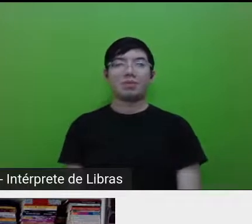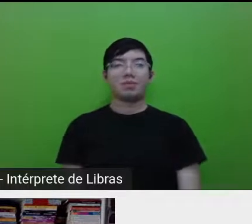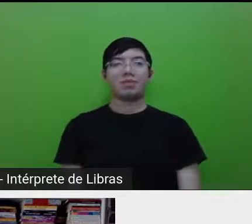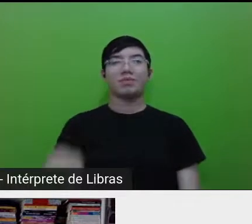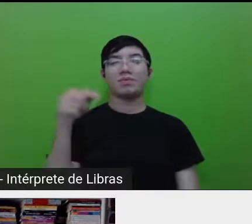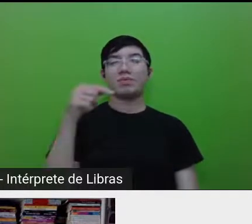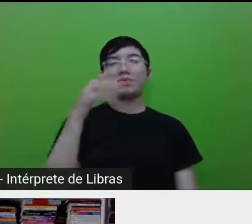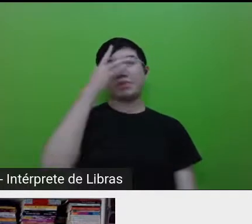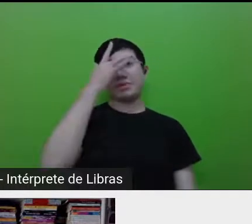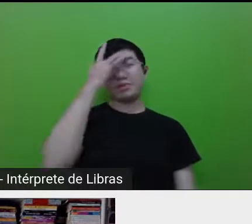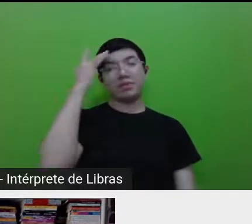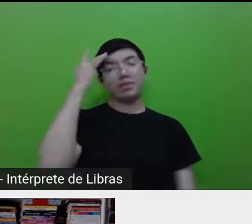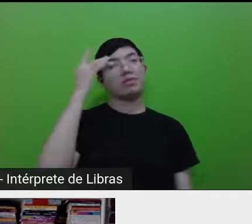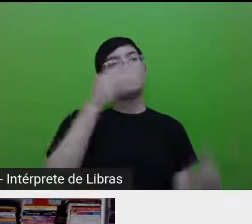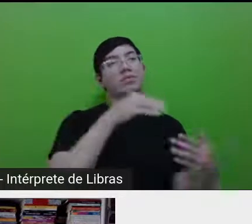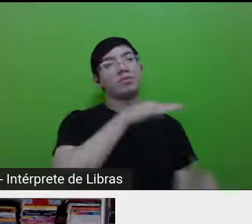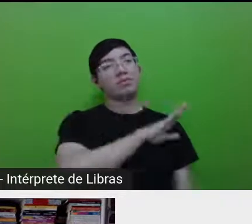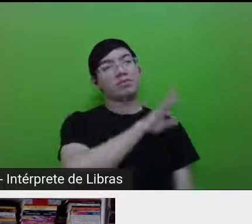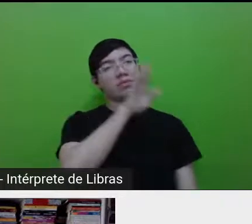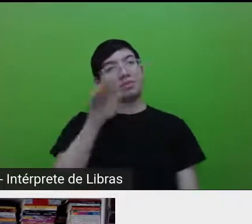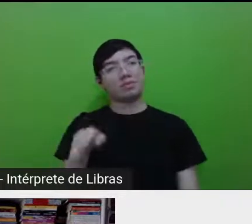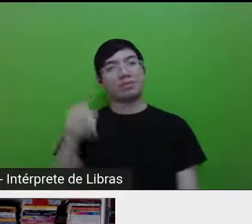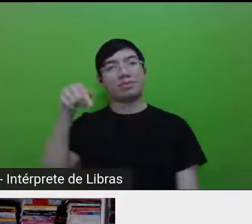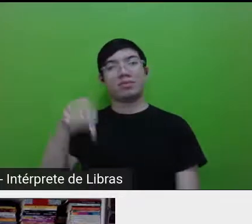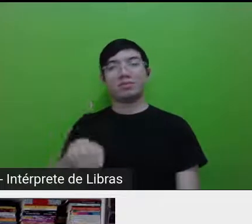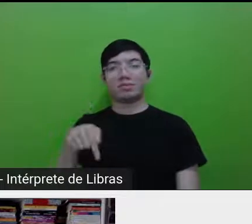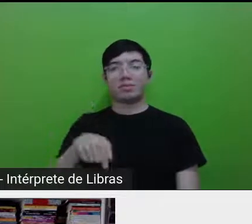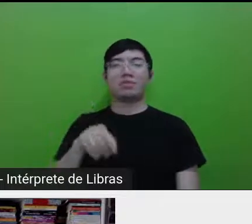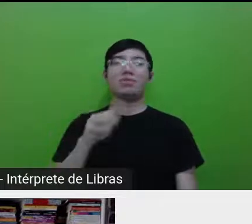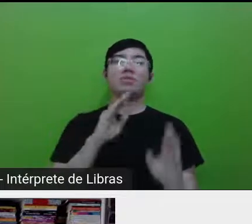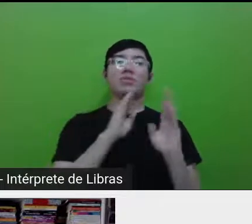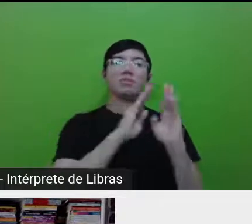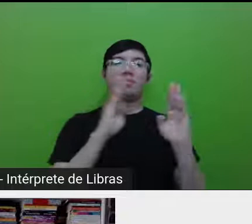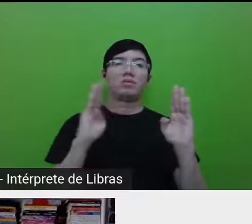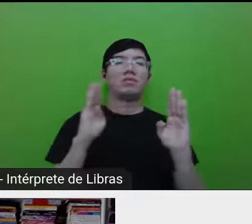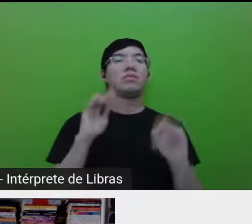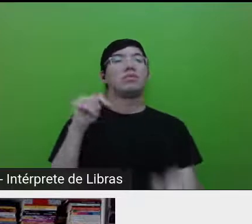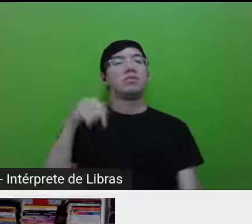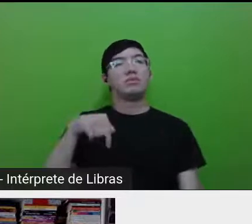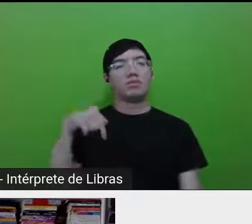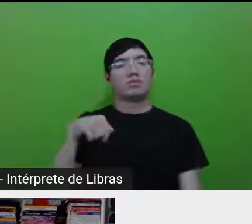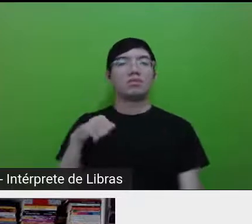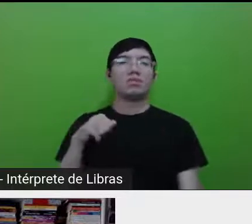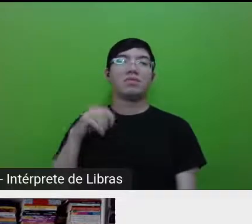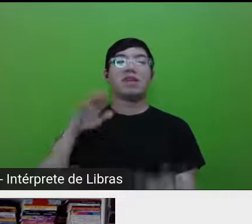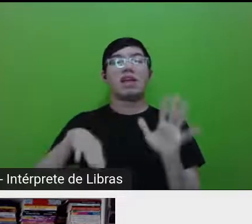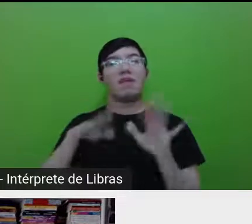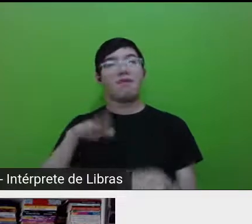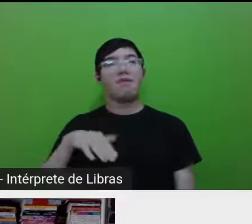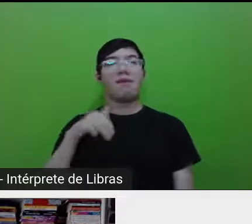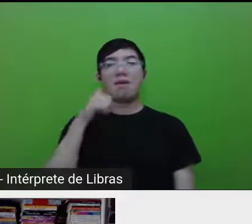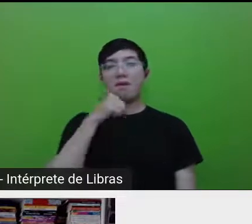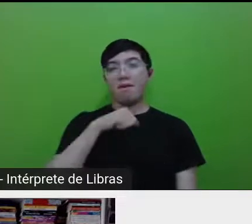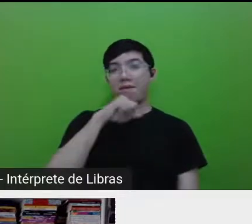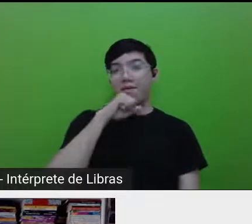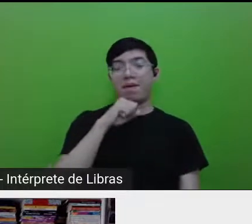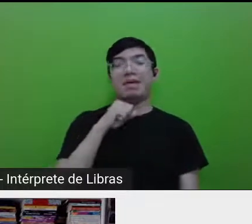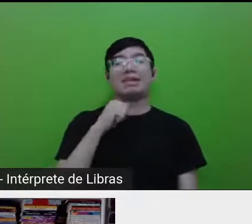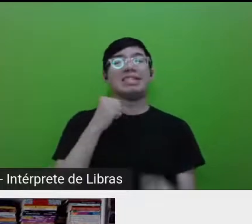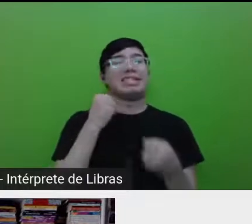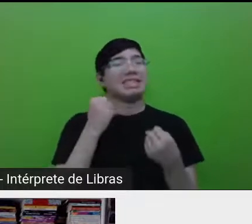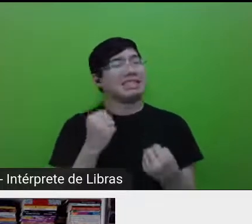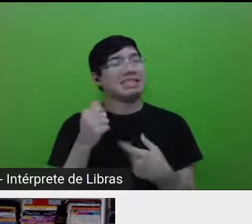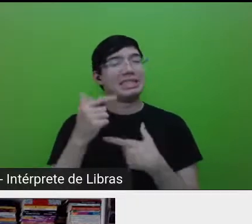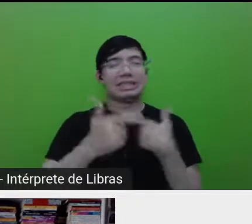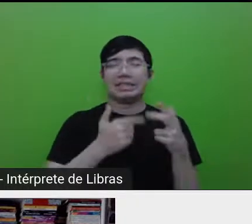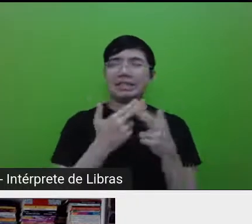biblioteca, nesse caso, a mãe que está sobrecarregada tem tempo para ela, a